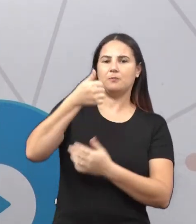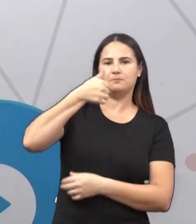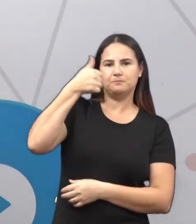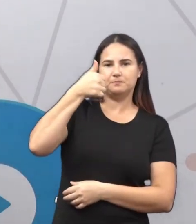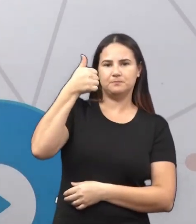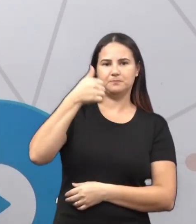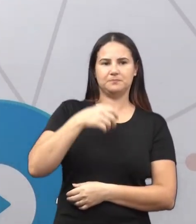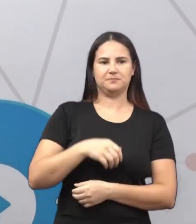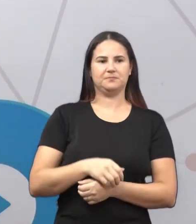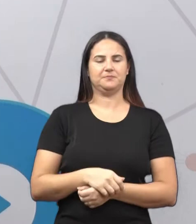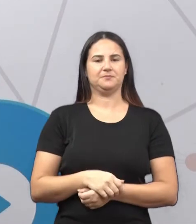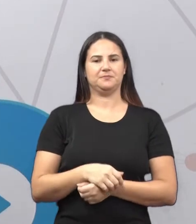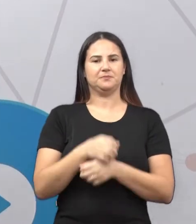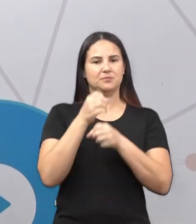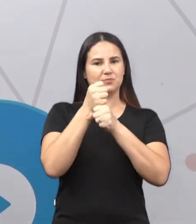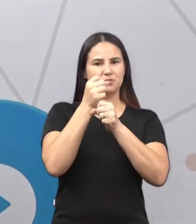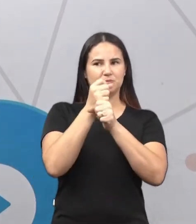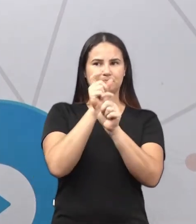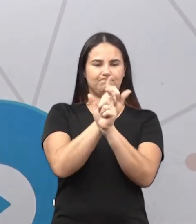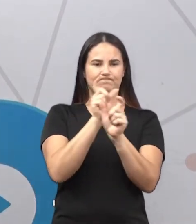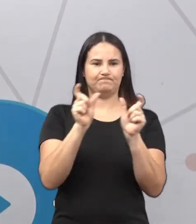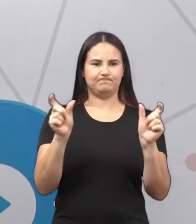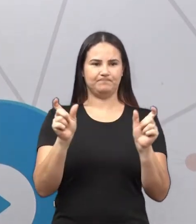algébrico. Vamos lá passar, né?